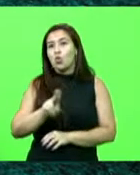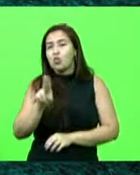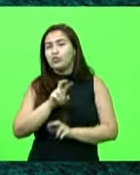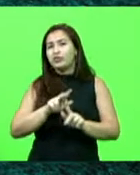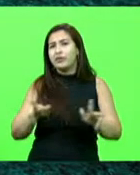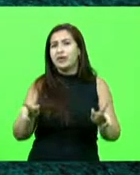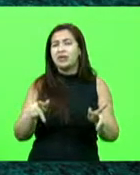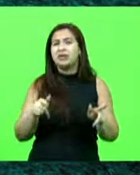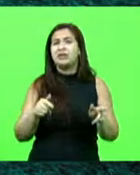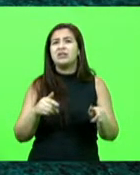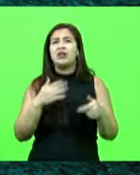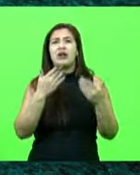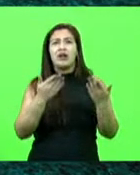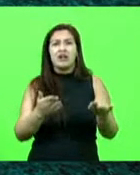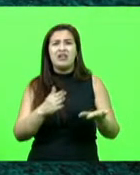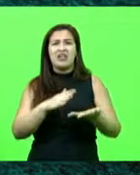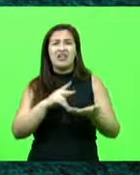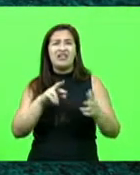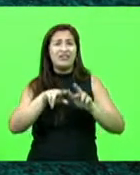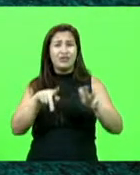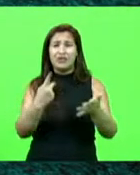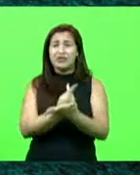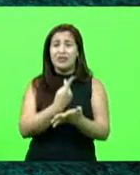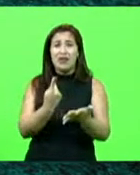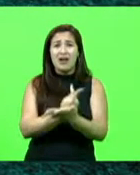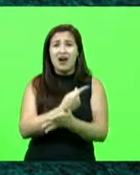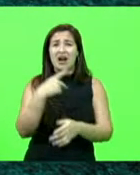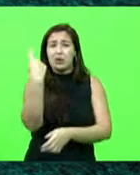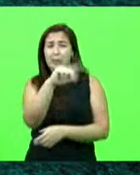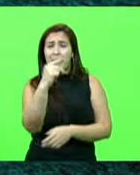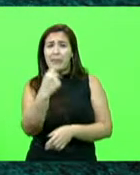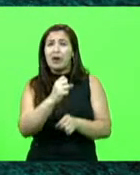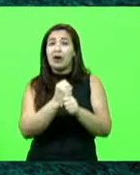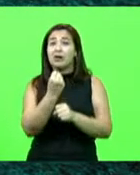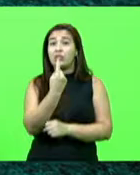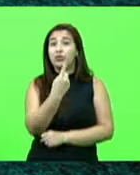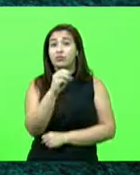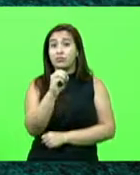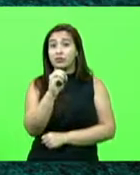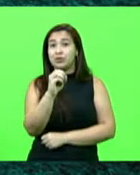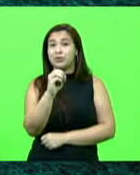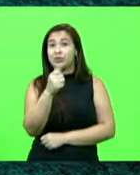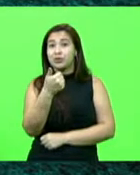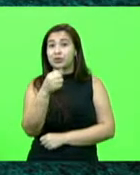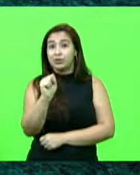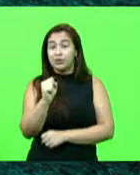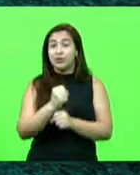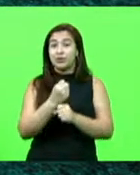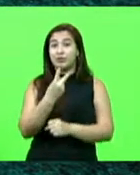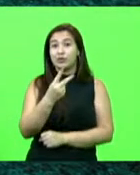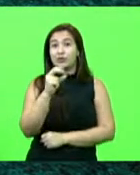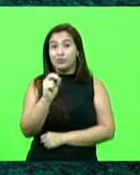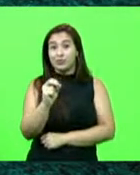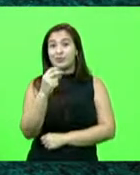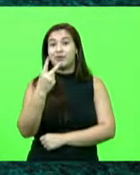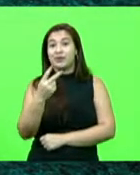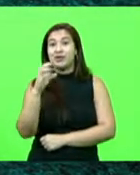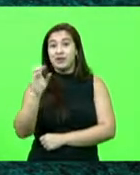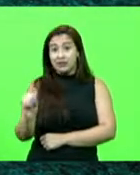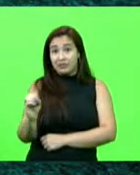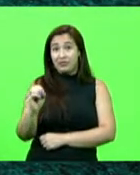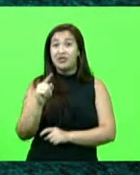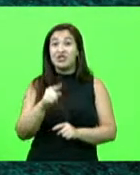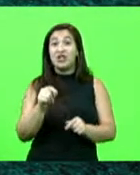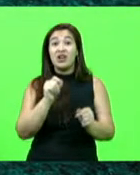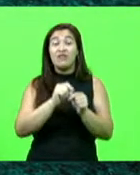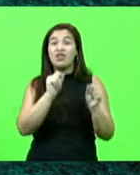desobediência, desacato, difamação, lesão corporal, tudo em 2018. 2019, 2020, 2020 tem provocação de tumulto.